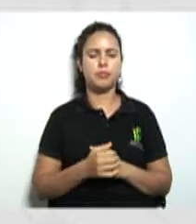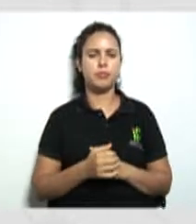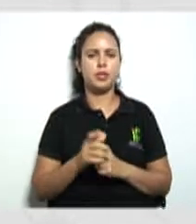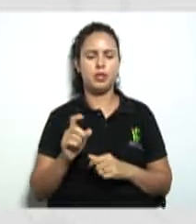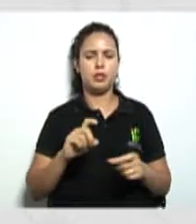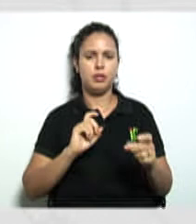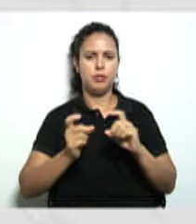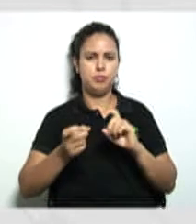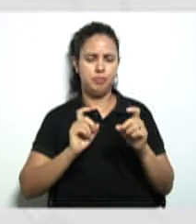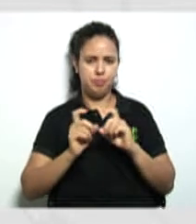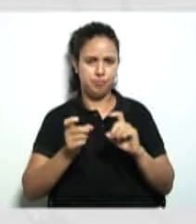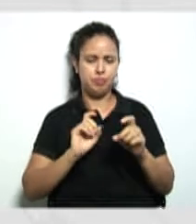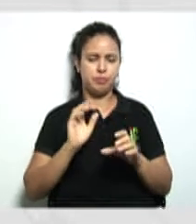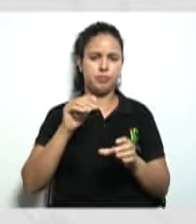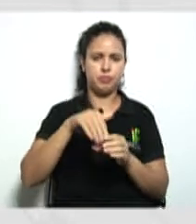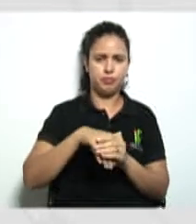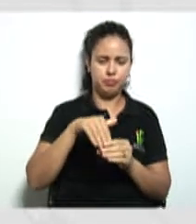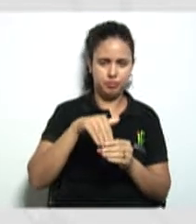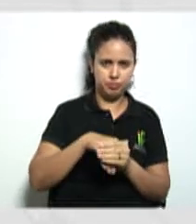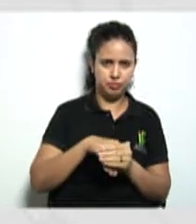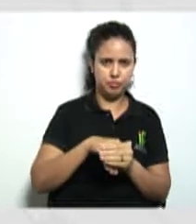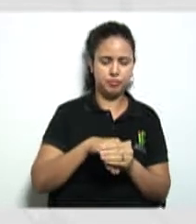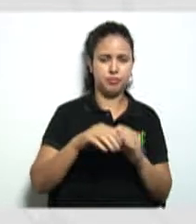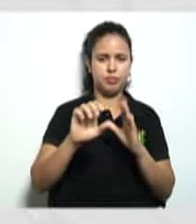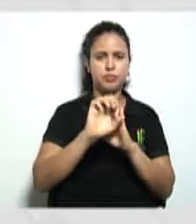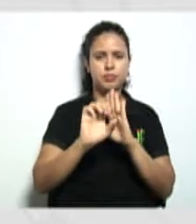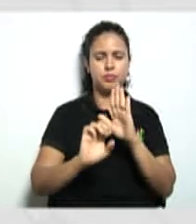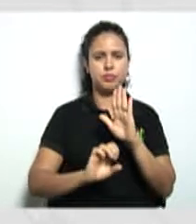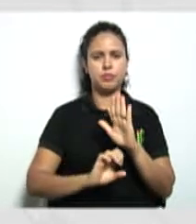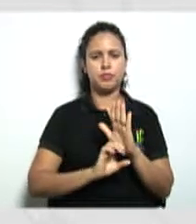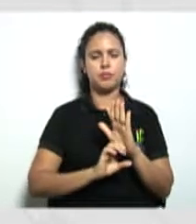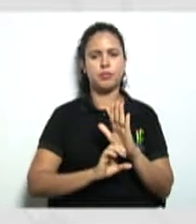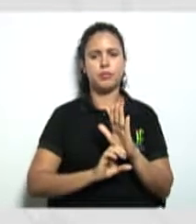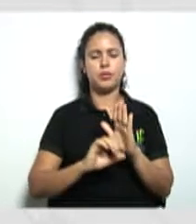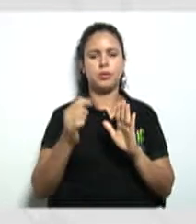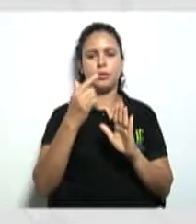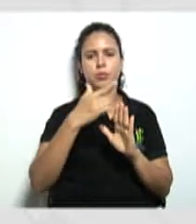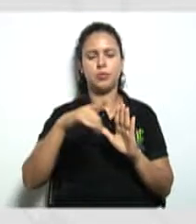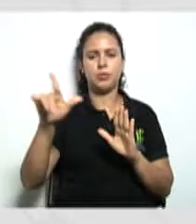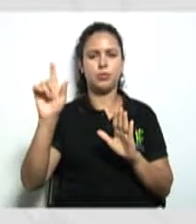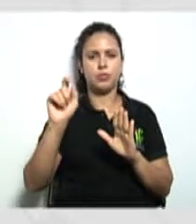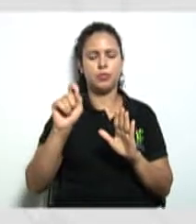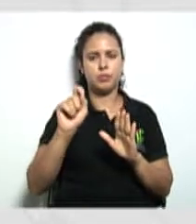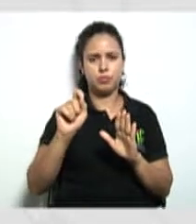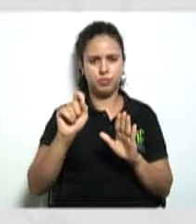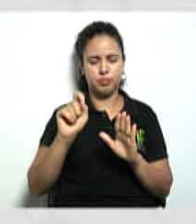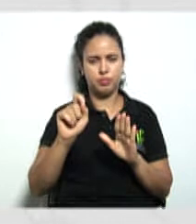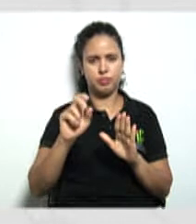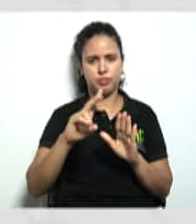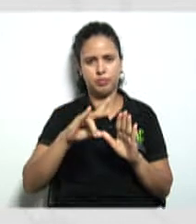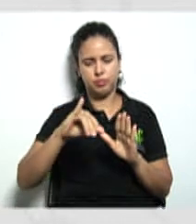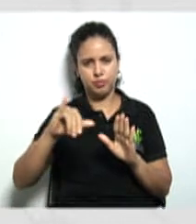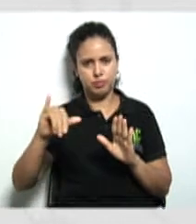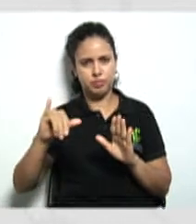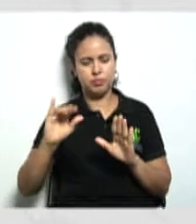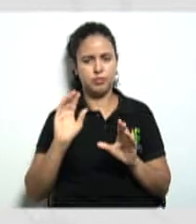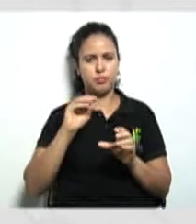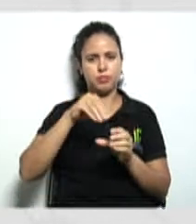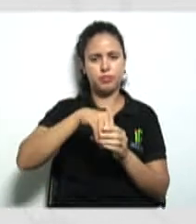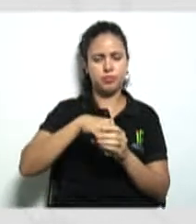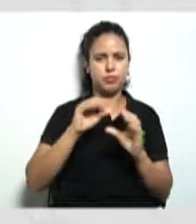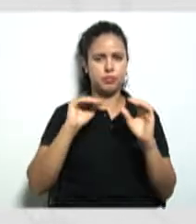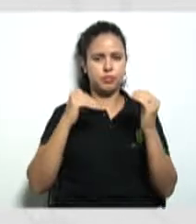discussão e votação do estatuto outro ponto que vai acontecer aqui dentro da assembleia